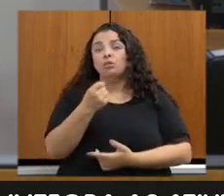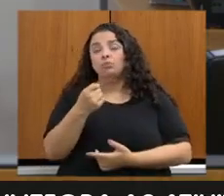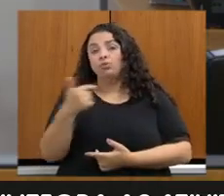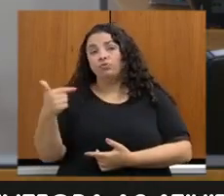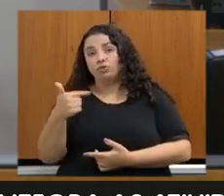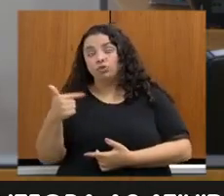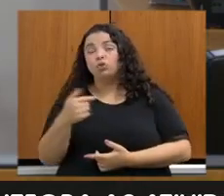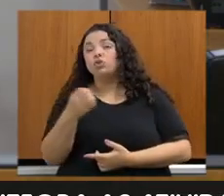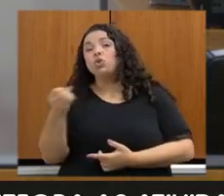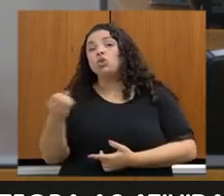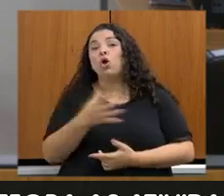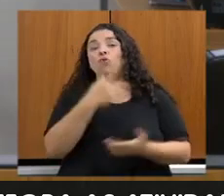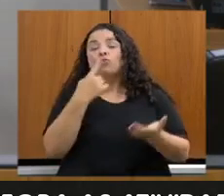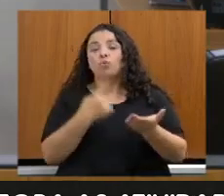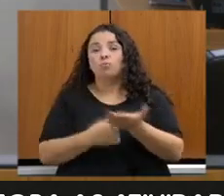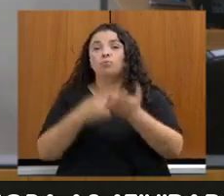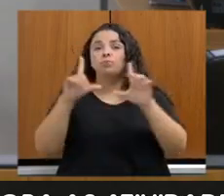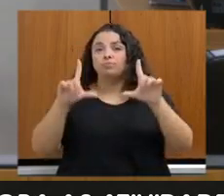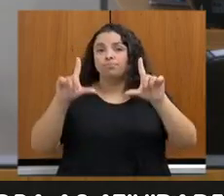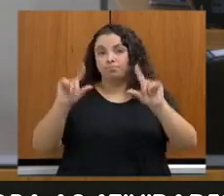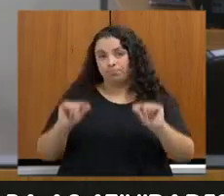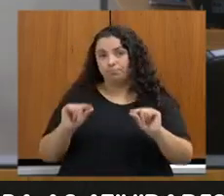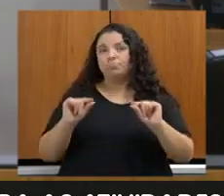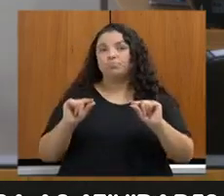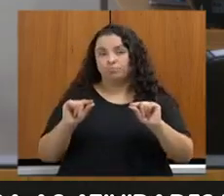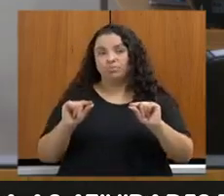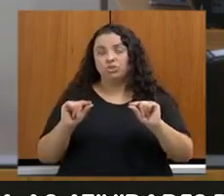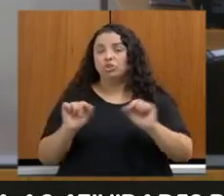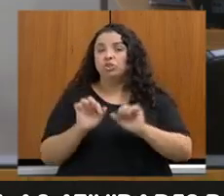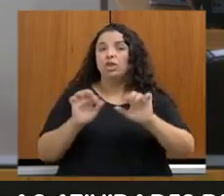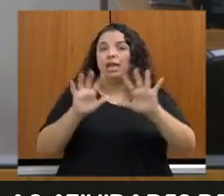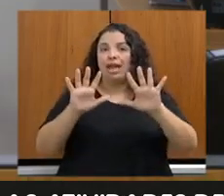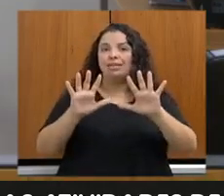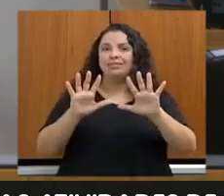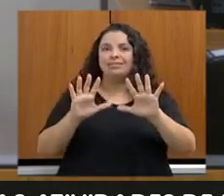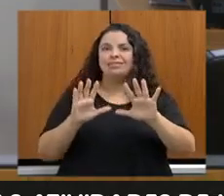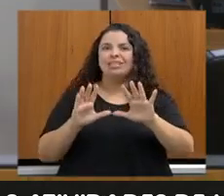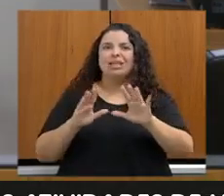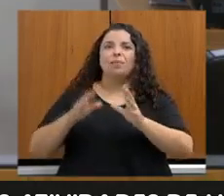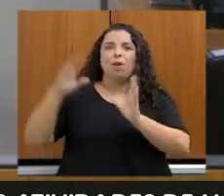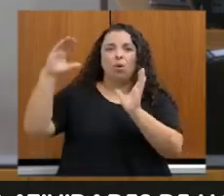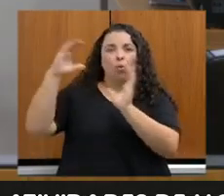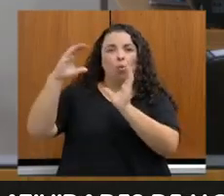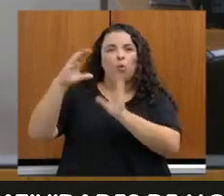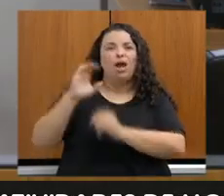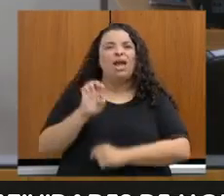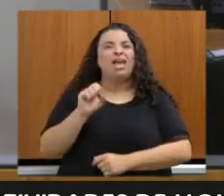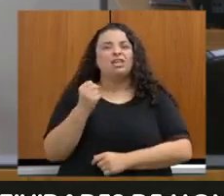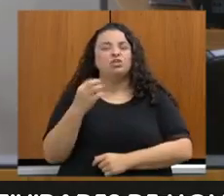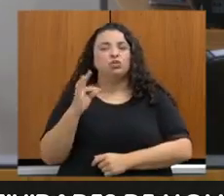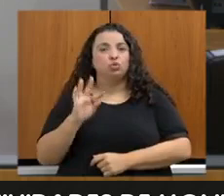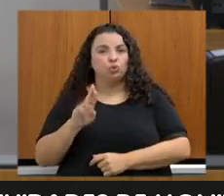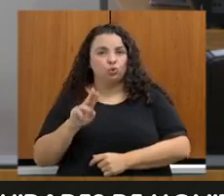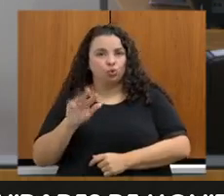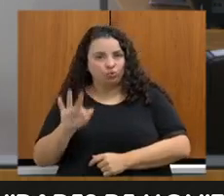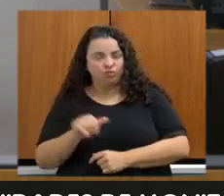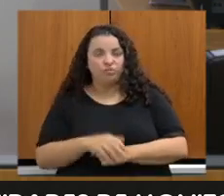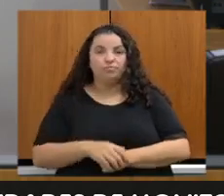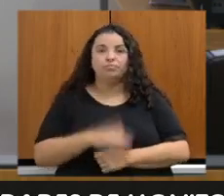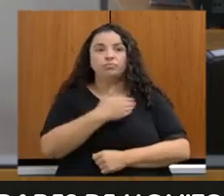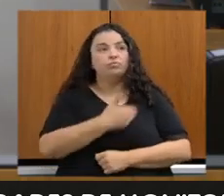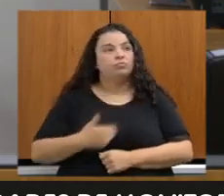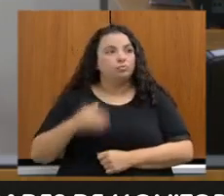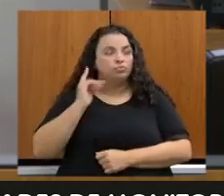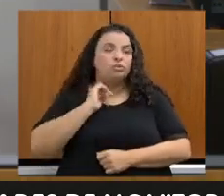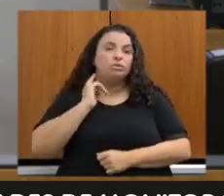novos compromissos de redução de gases do efeito estufa. O governo de Minas, em